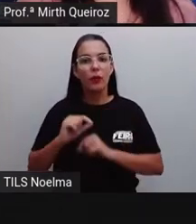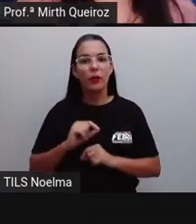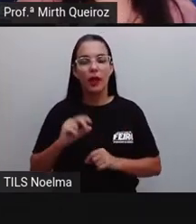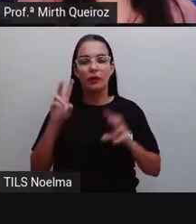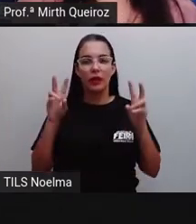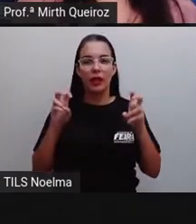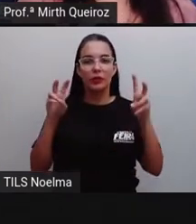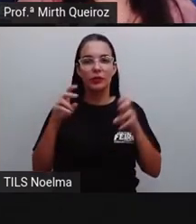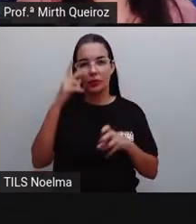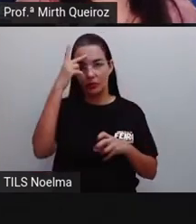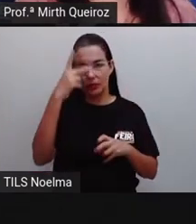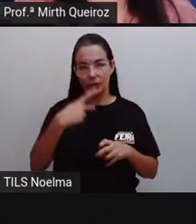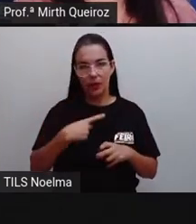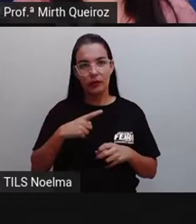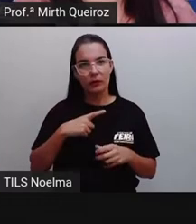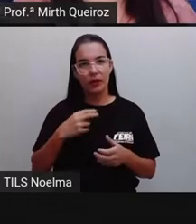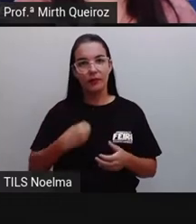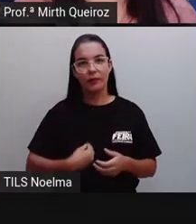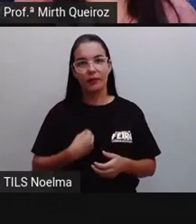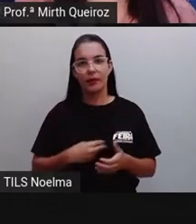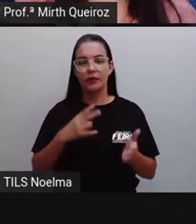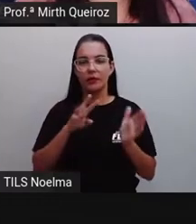muito presentes nesse tipo de texto.